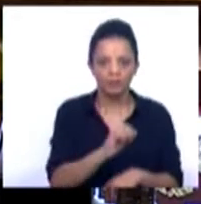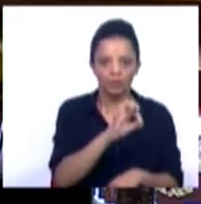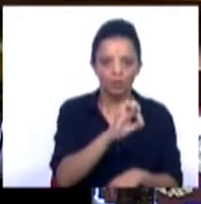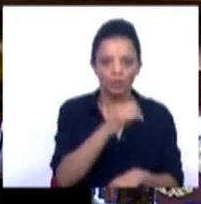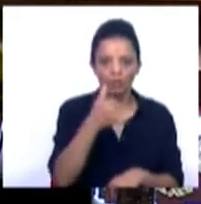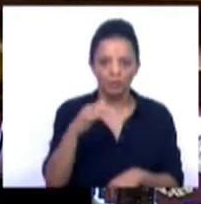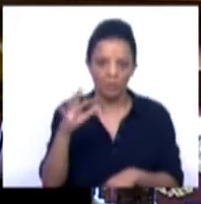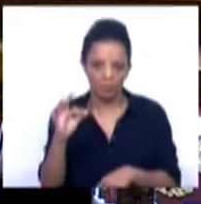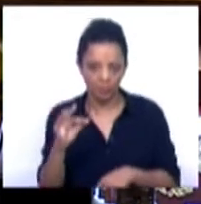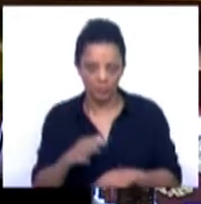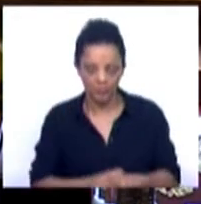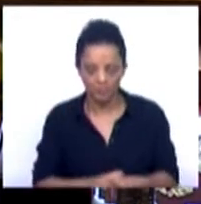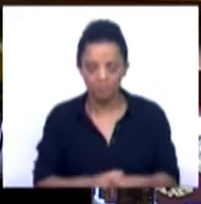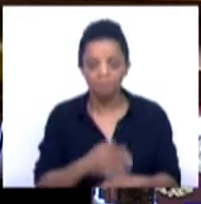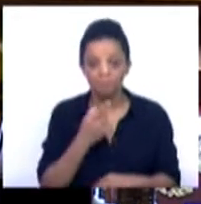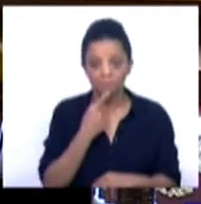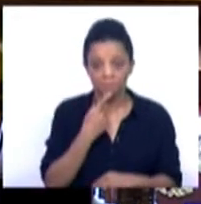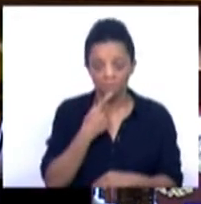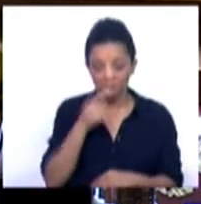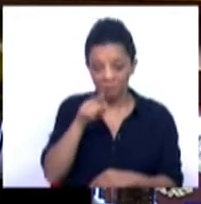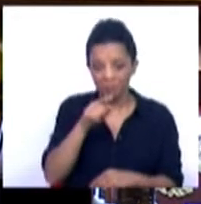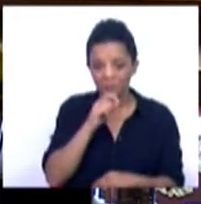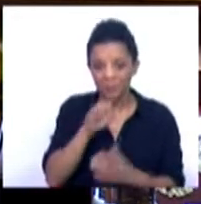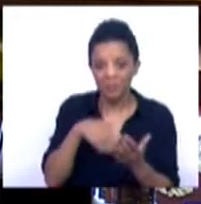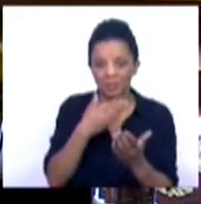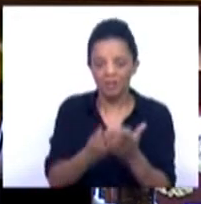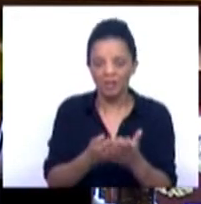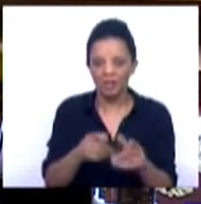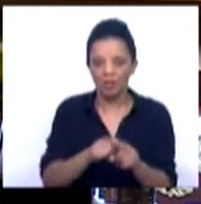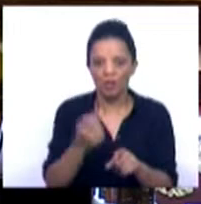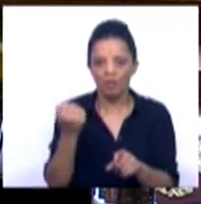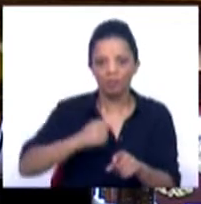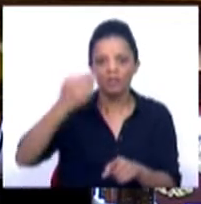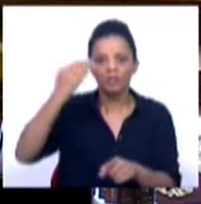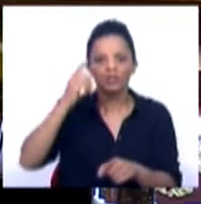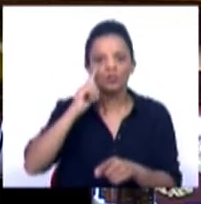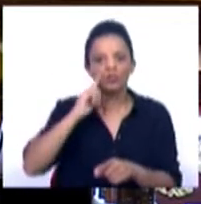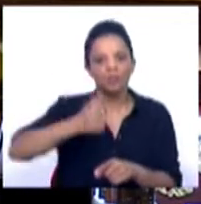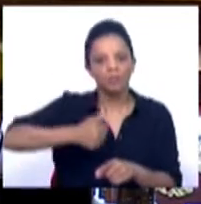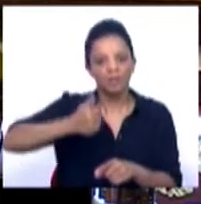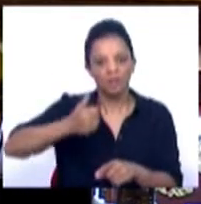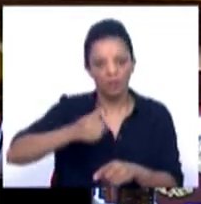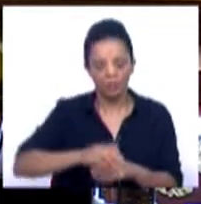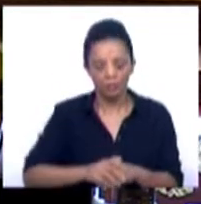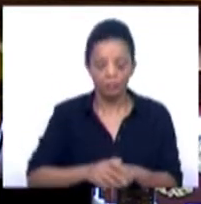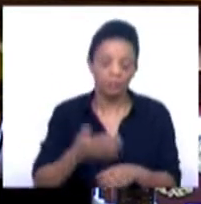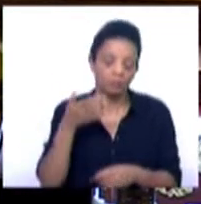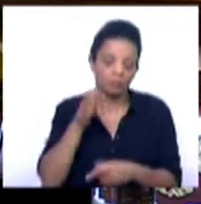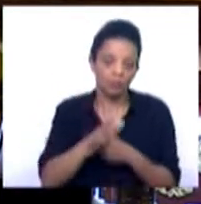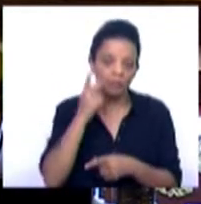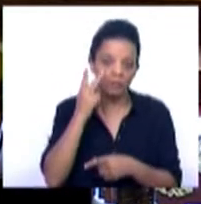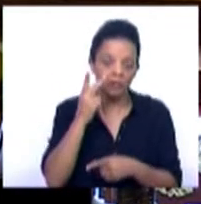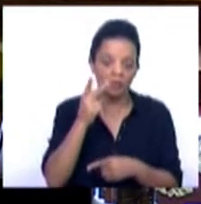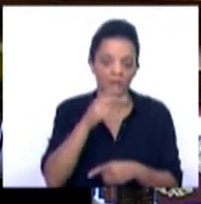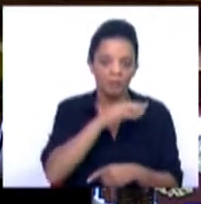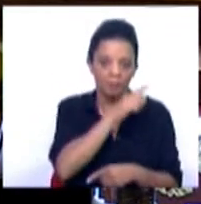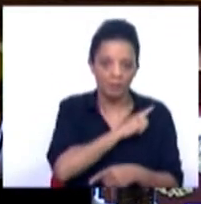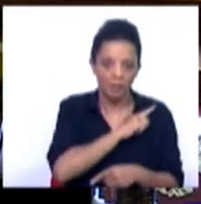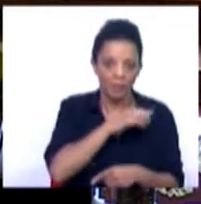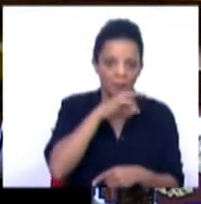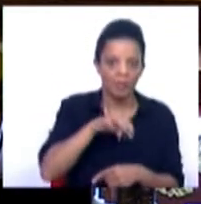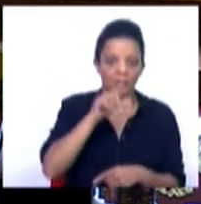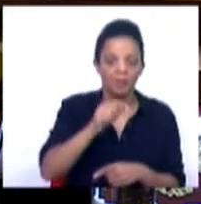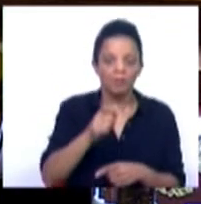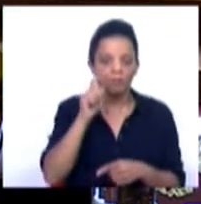de 2014. Foi entendido que aquela possibilitava uma ingerência nos direitos fundamentais, no caso a vida privada e familiar e a